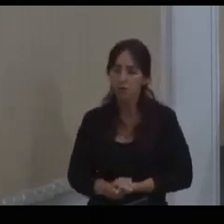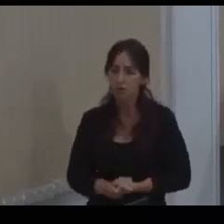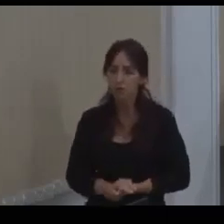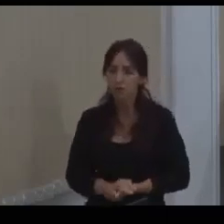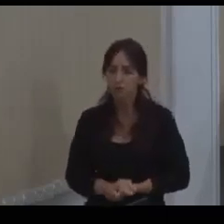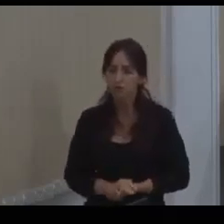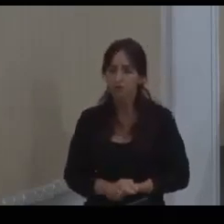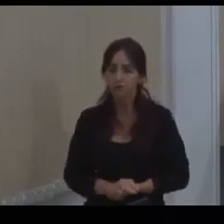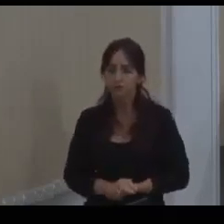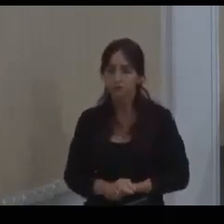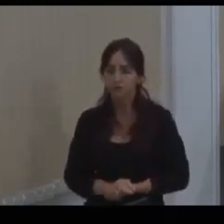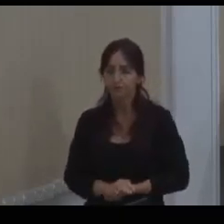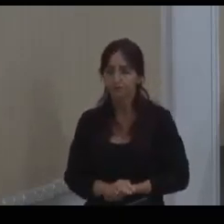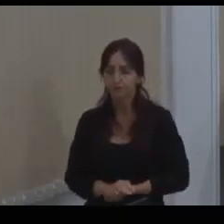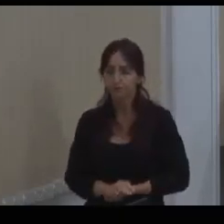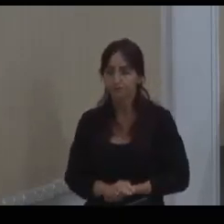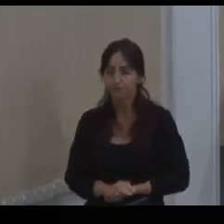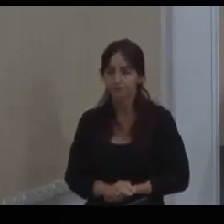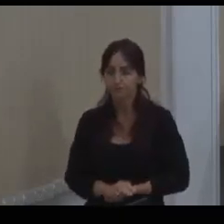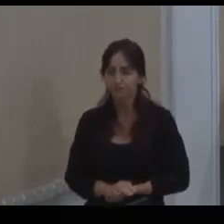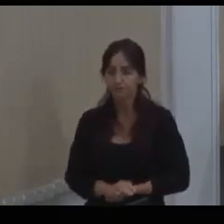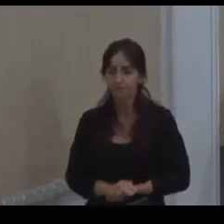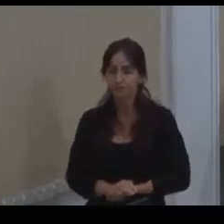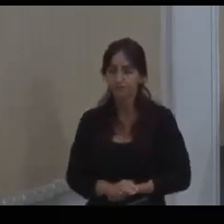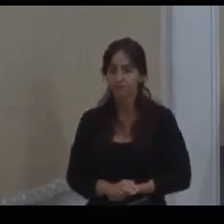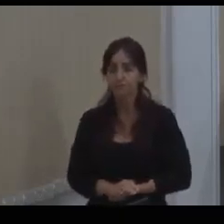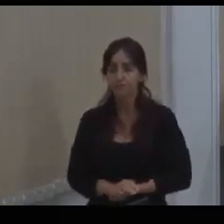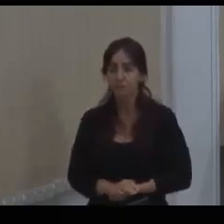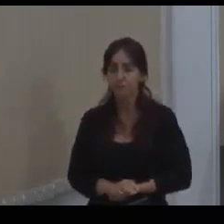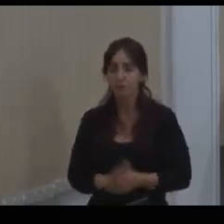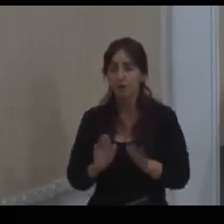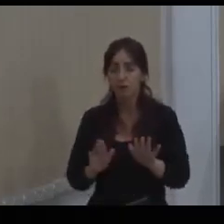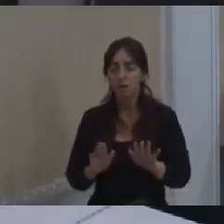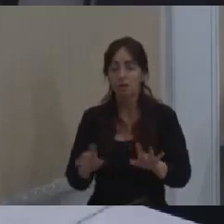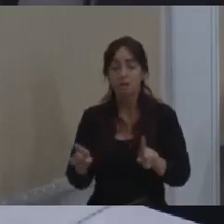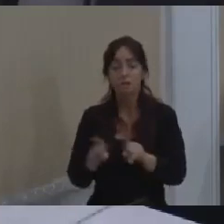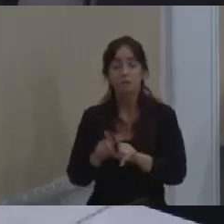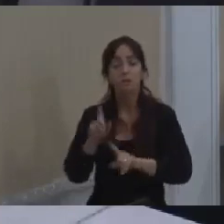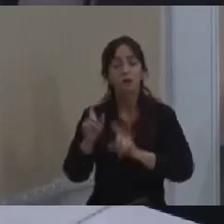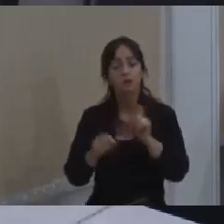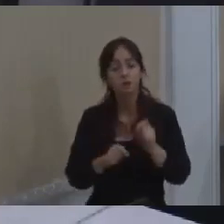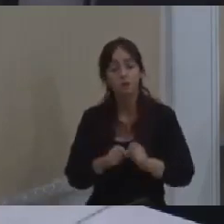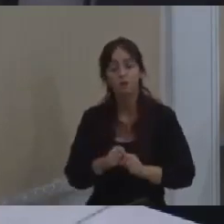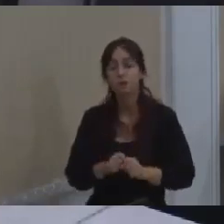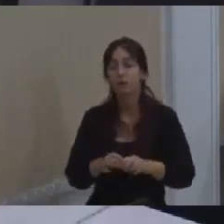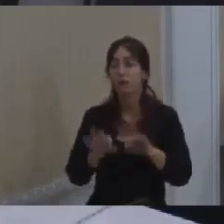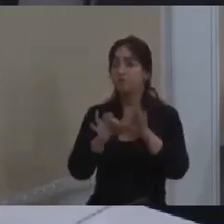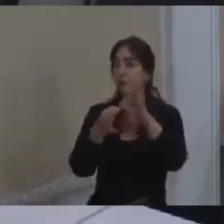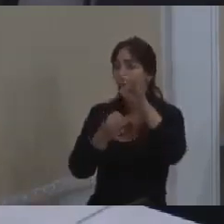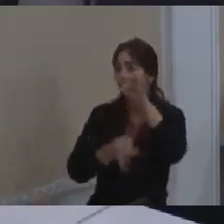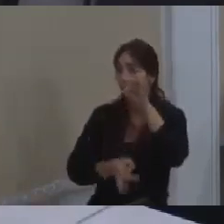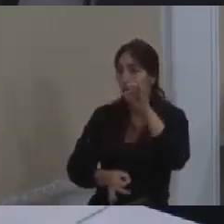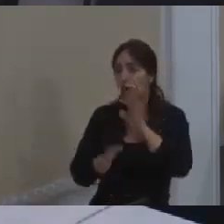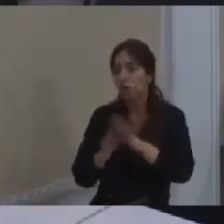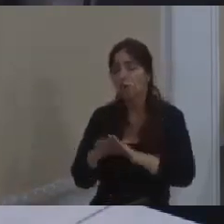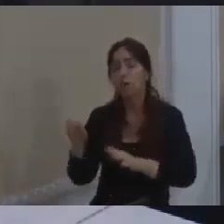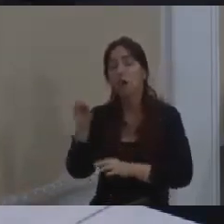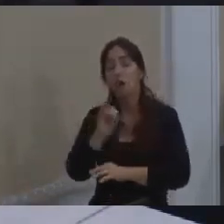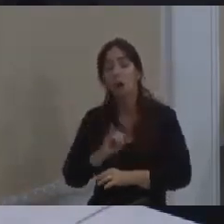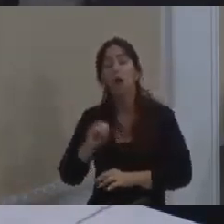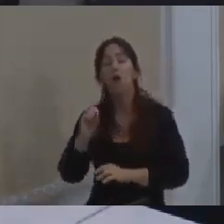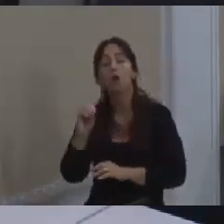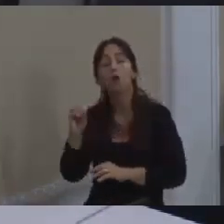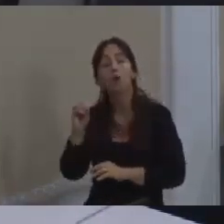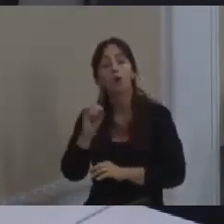A complexidade é enorme. penso o seguinte, para a gente também não ficar polemizando, acho que seria ótimo, inclusive, depois de gente marcar